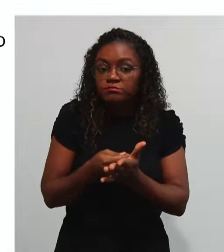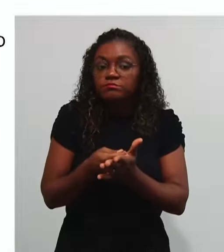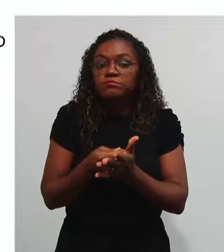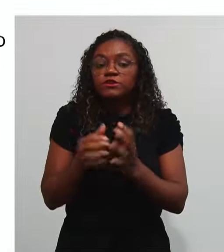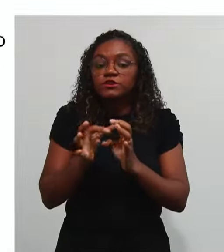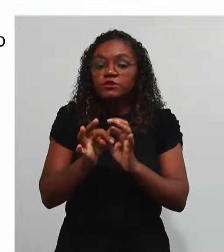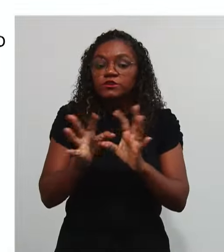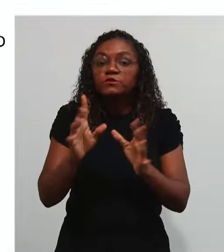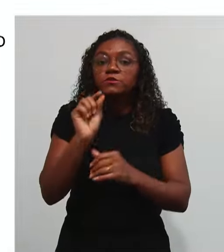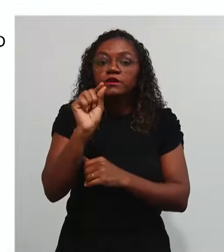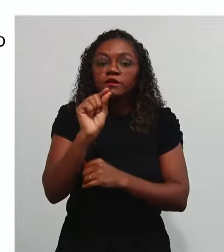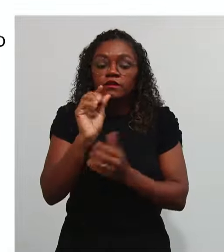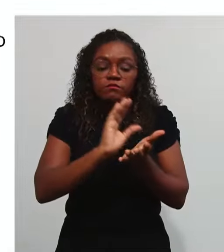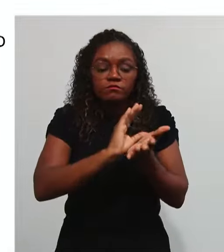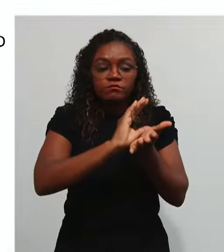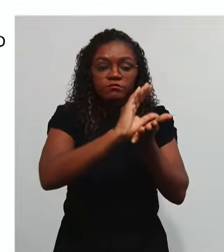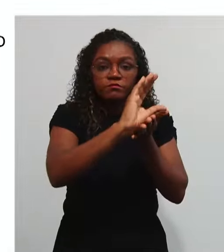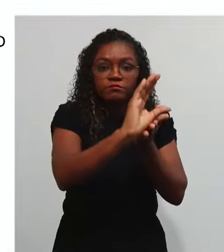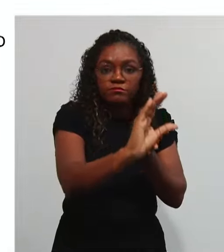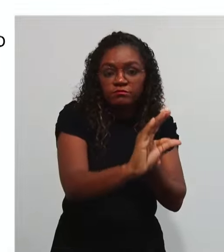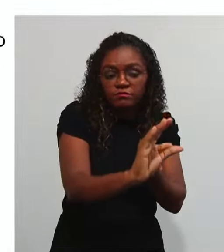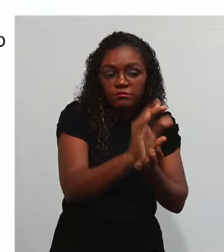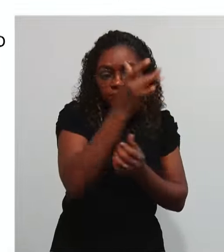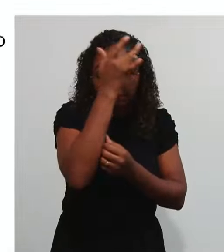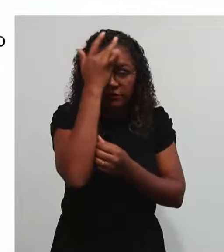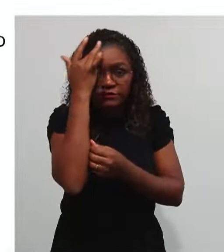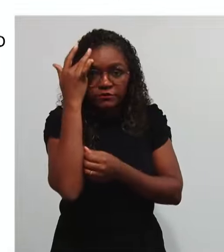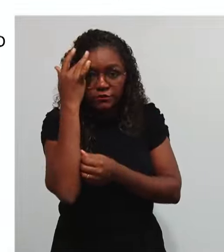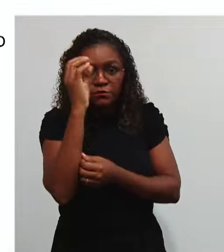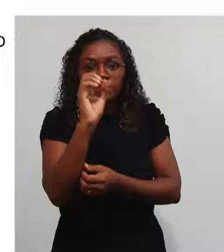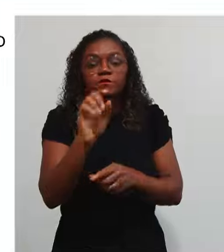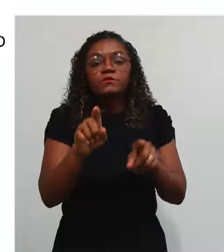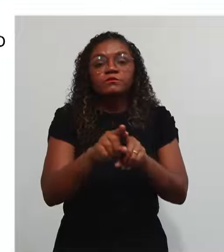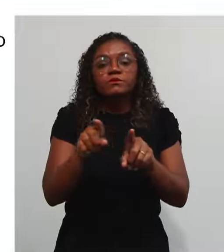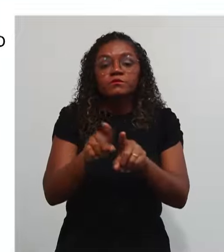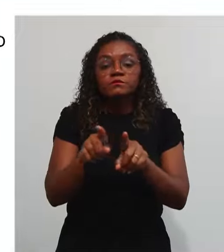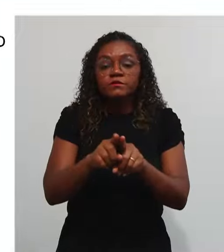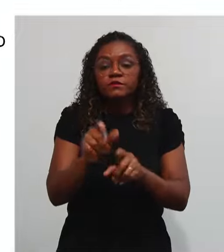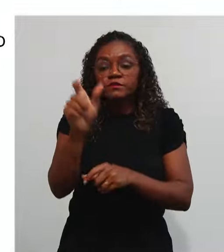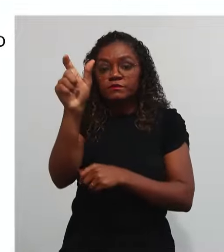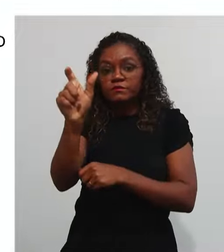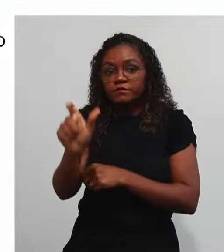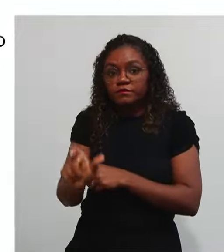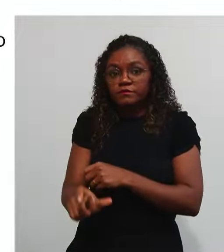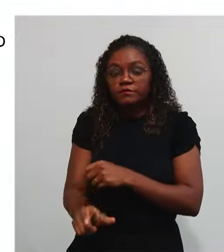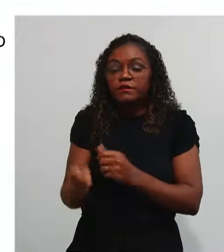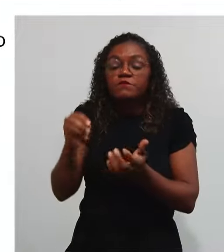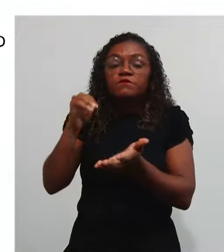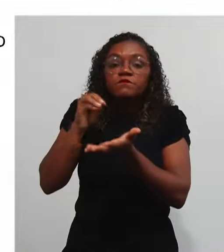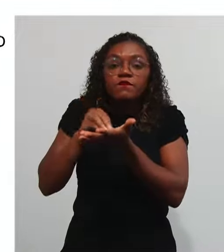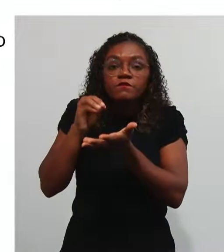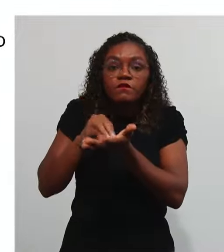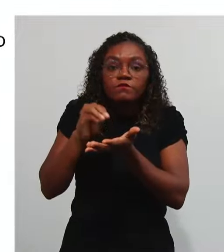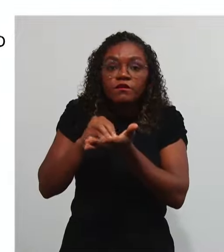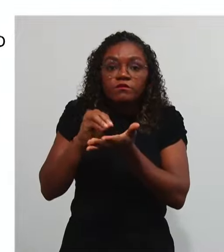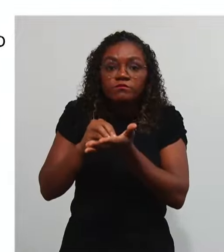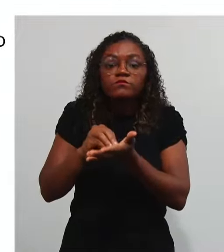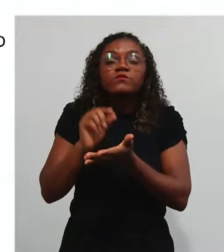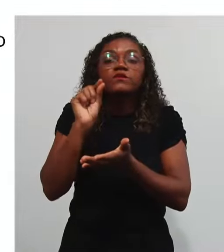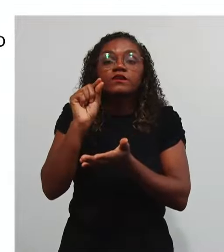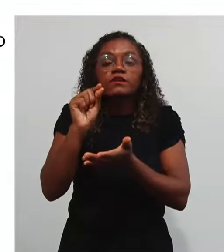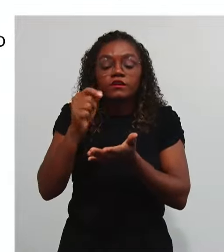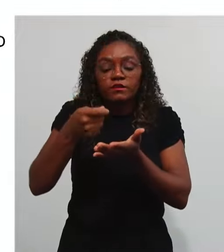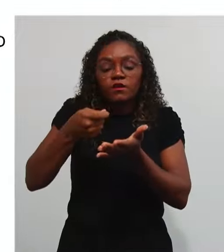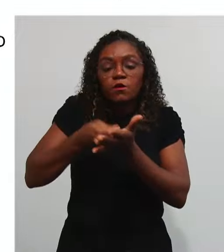Quem recebeu Um valor Financeiro De alguém Que deve Prestar Esclarecimentos Dos seus atos